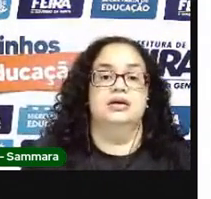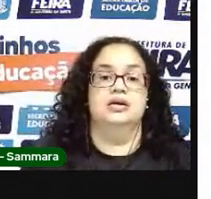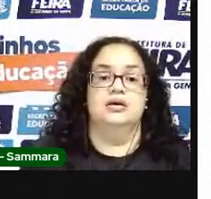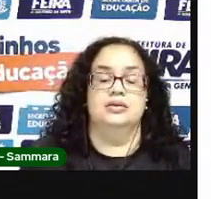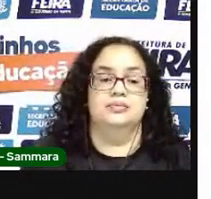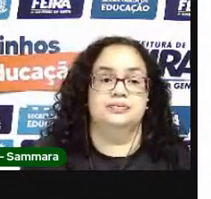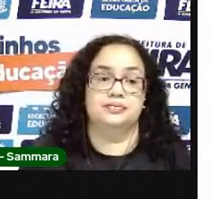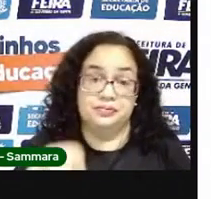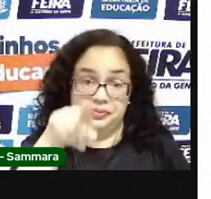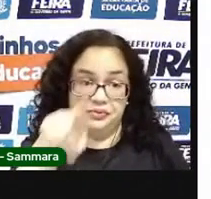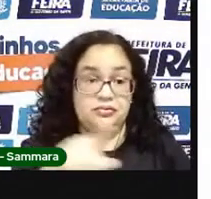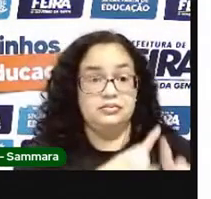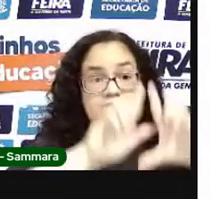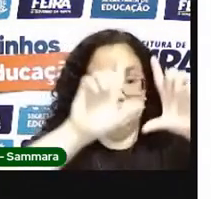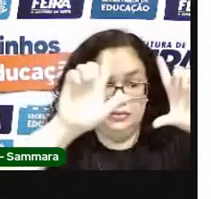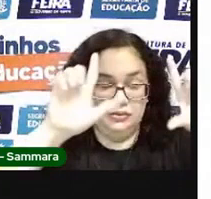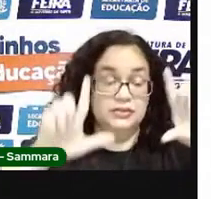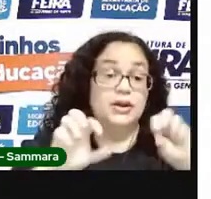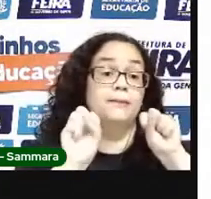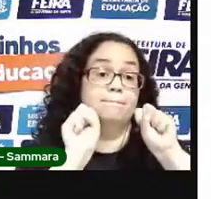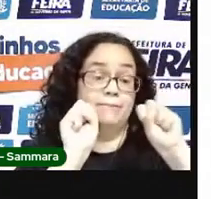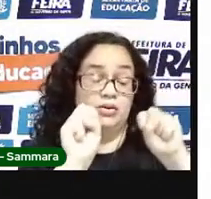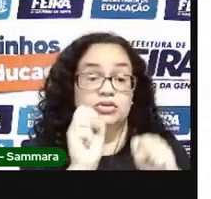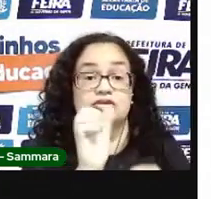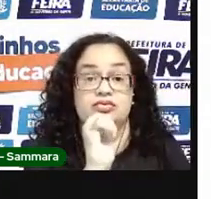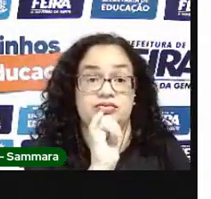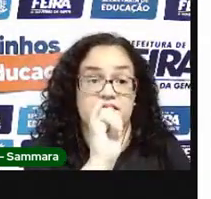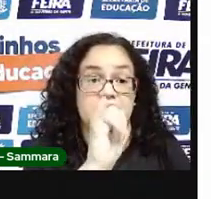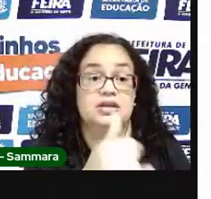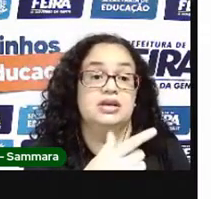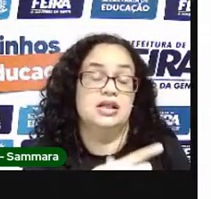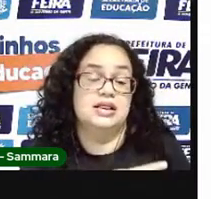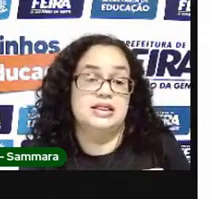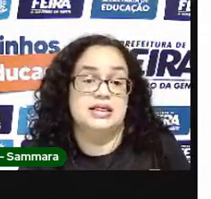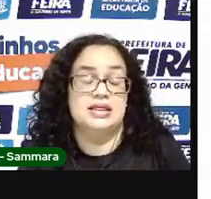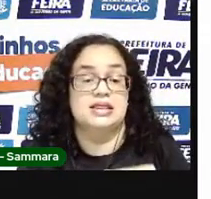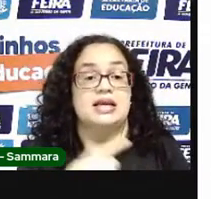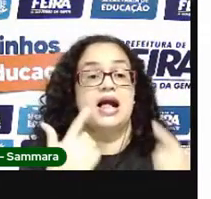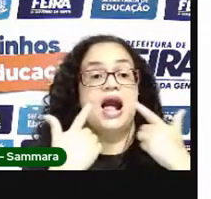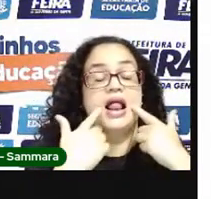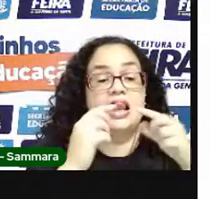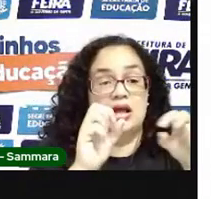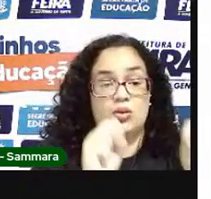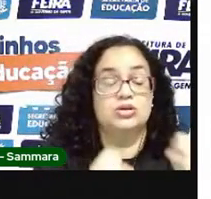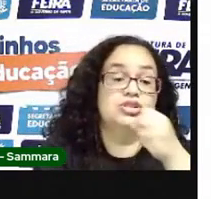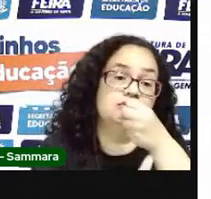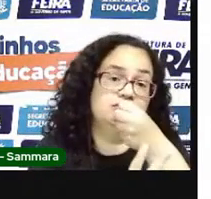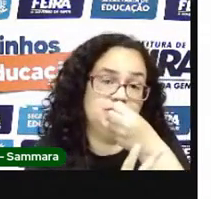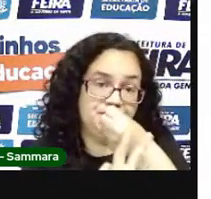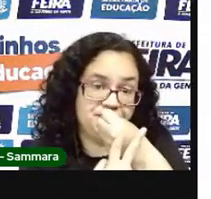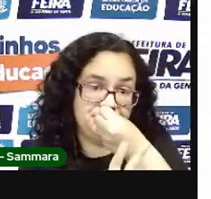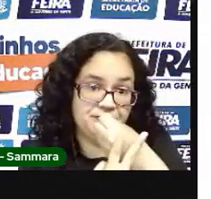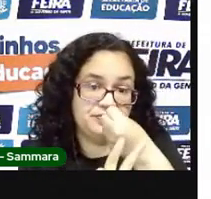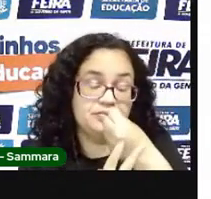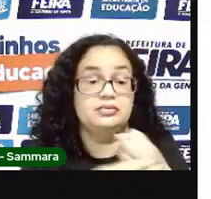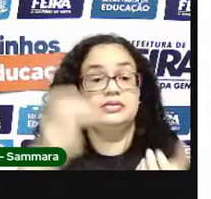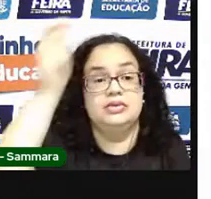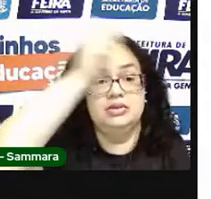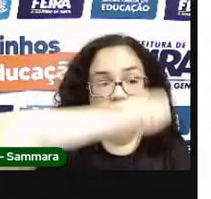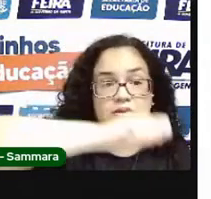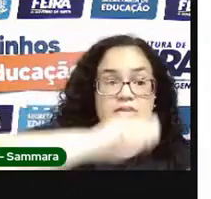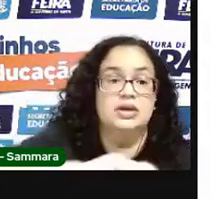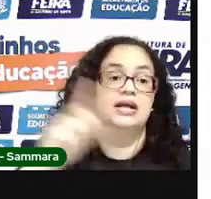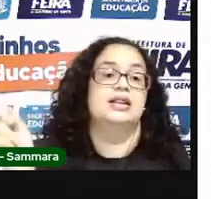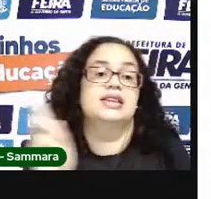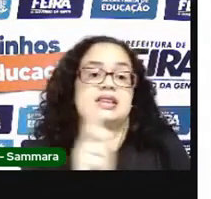essa plaquinha aqui, a gente pode dizer que nós temos a linguagem verbal, porque tem a parte escrita, e